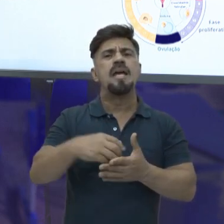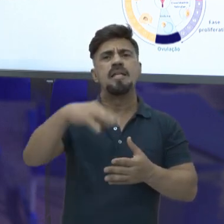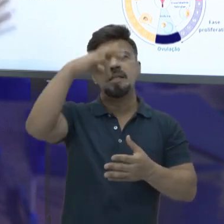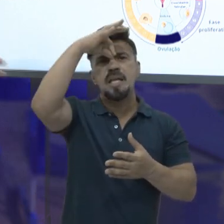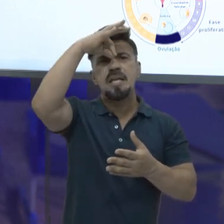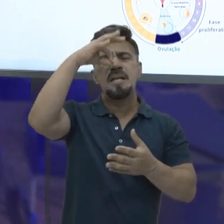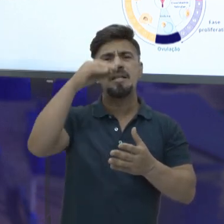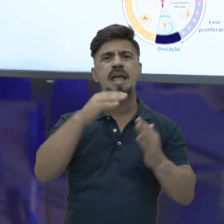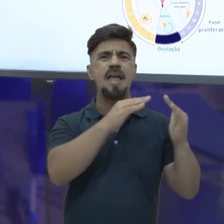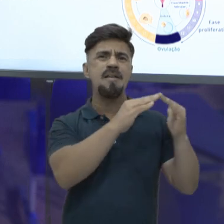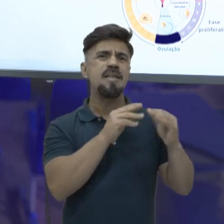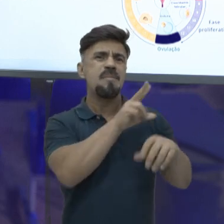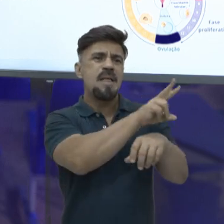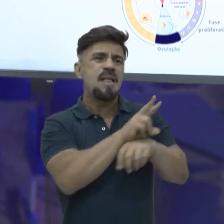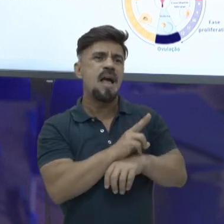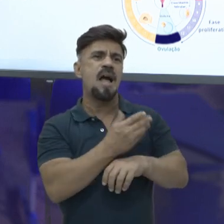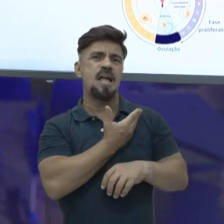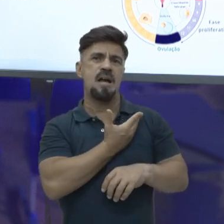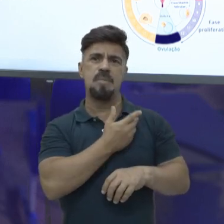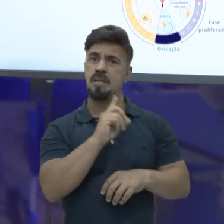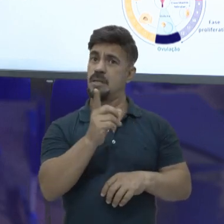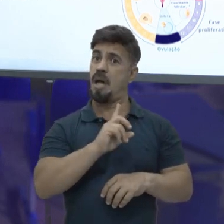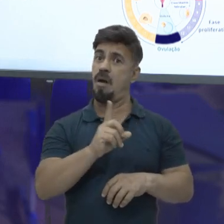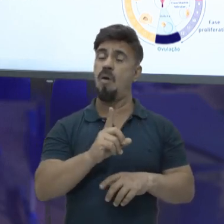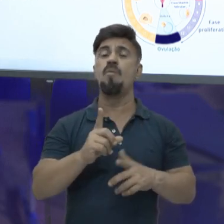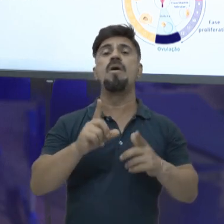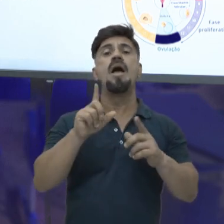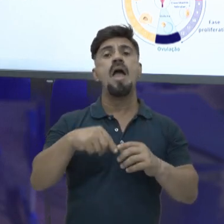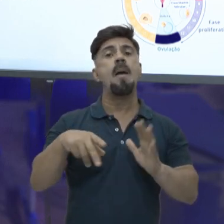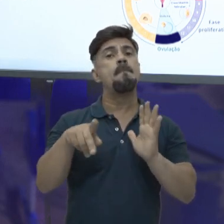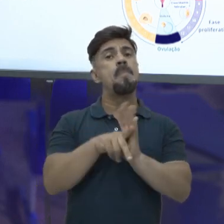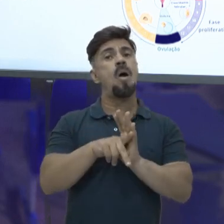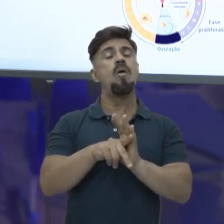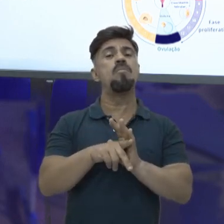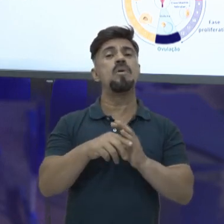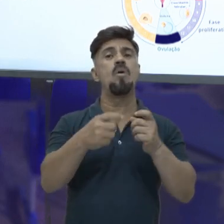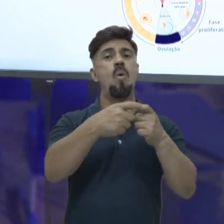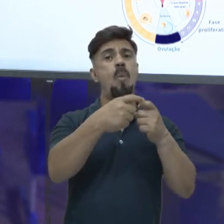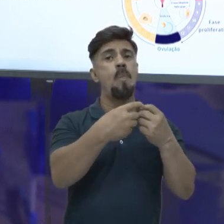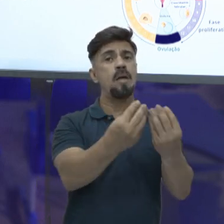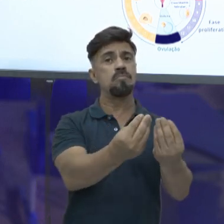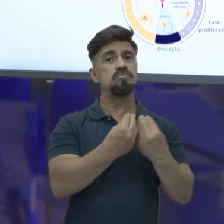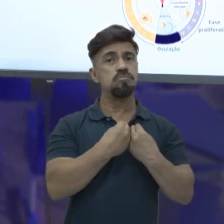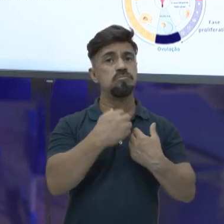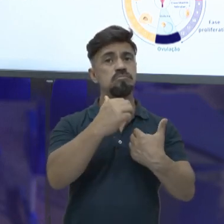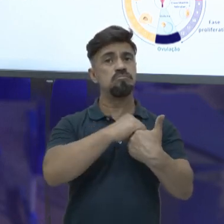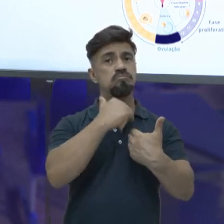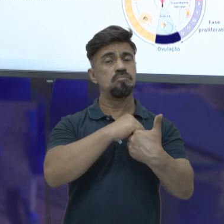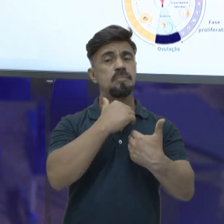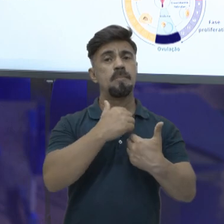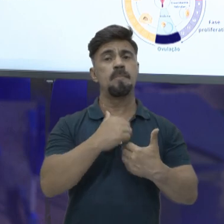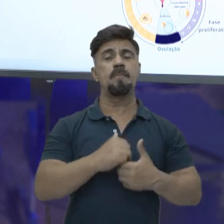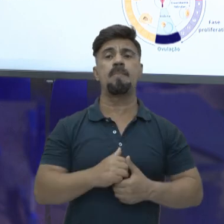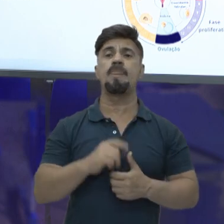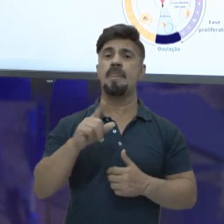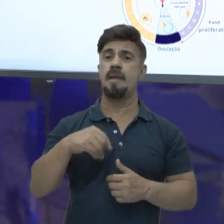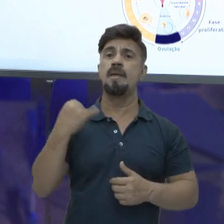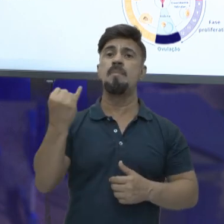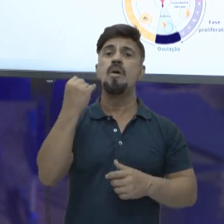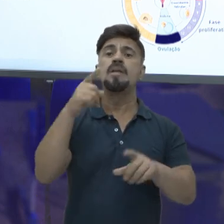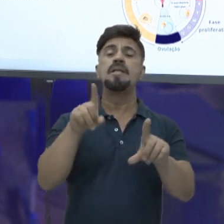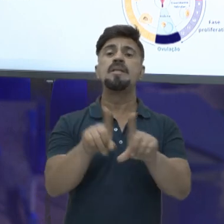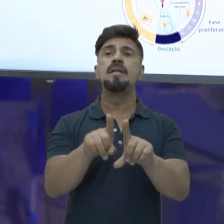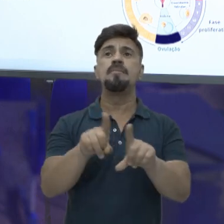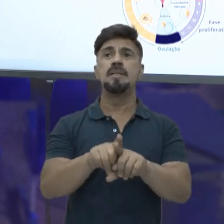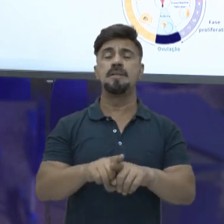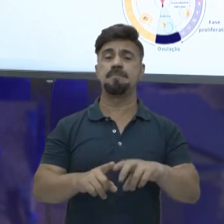é pra você usar o da vizinha, da colega, de ninguém não, tá? Usa o que o seu médico tá dizendo. E ó, uma questão importante que eu acho daqui